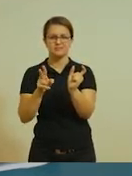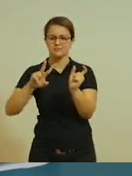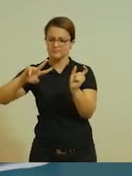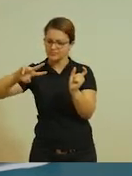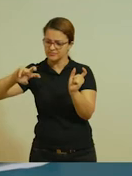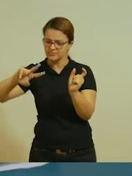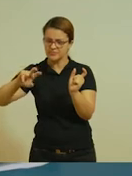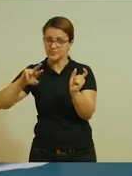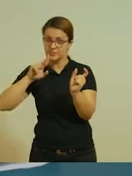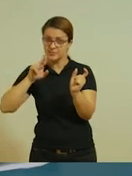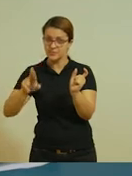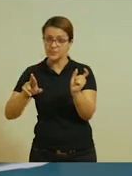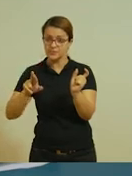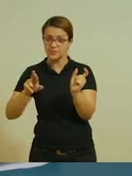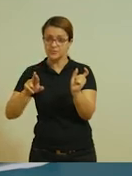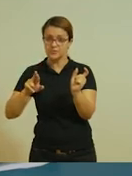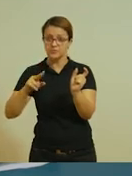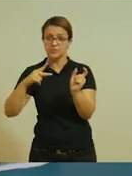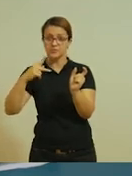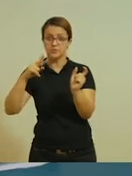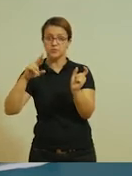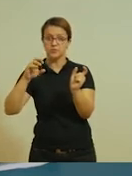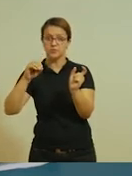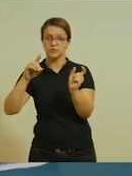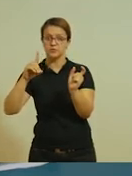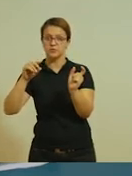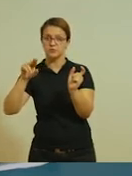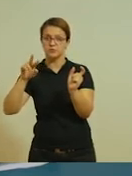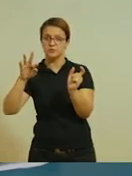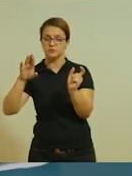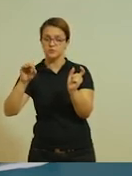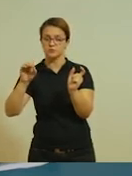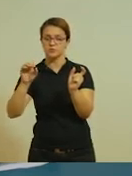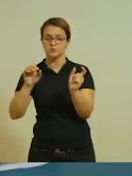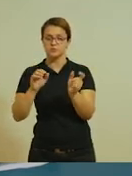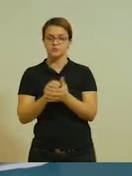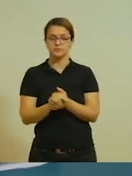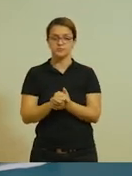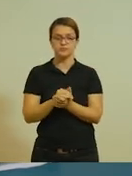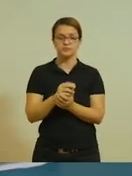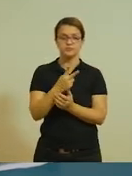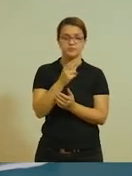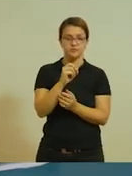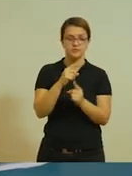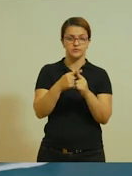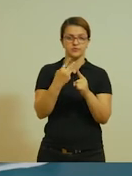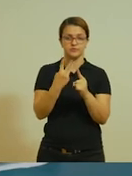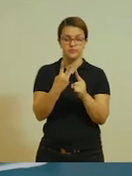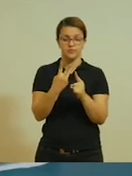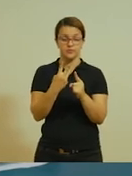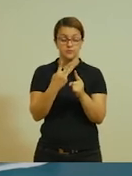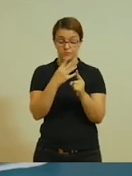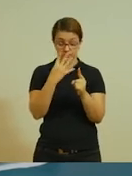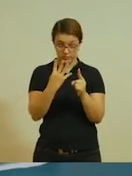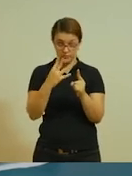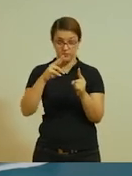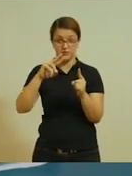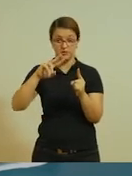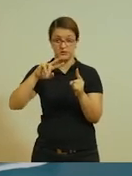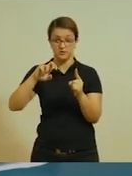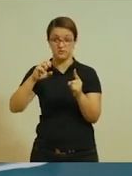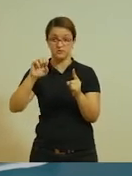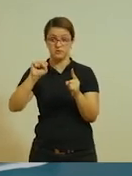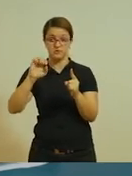resultado de uma multiplicação a gente vai chamar de produto. Por exemplo, 20 vezes 4 vai dar 80.